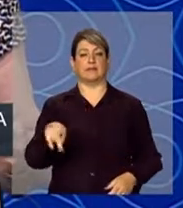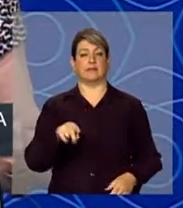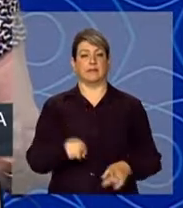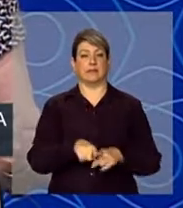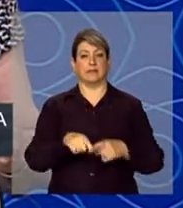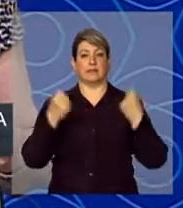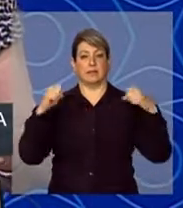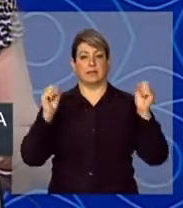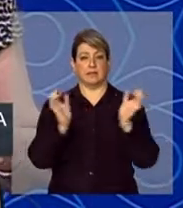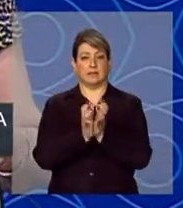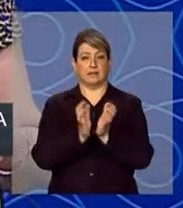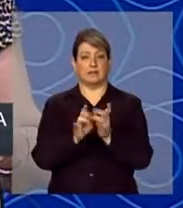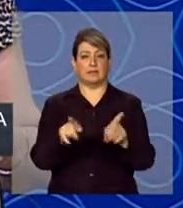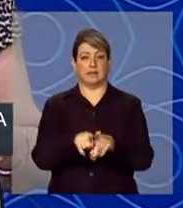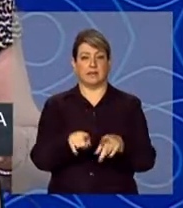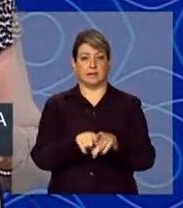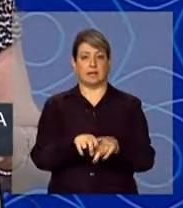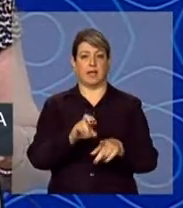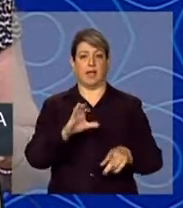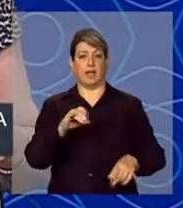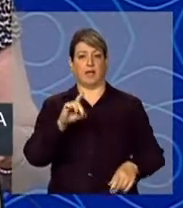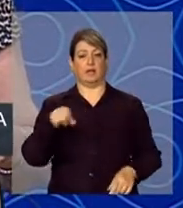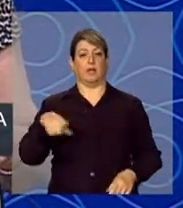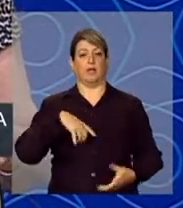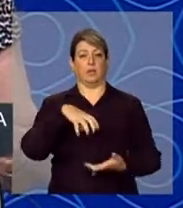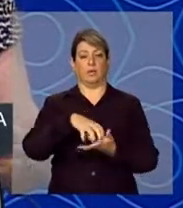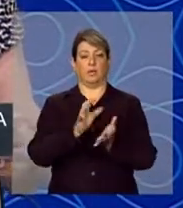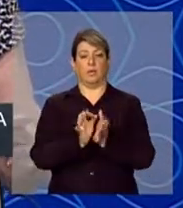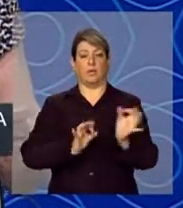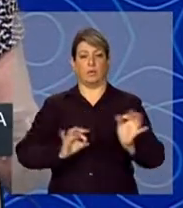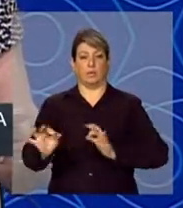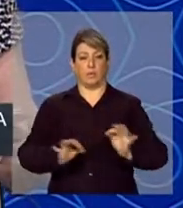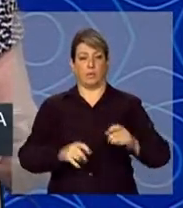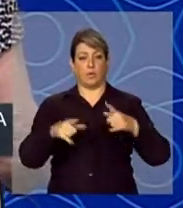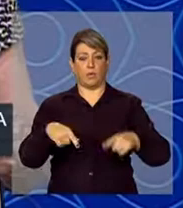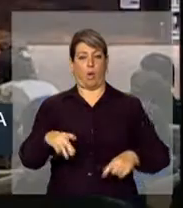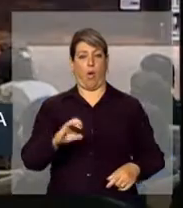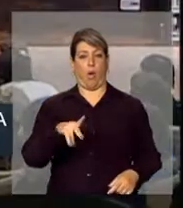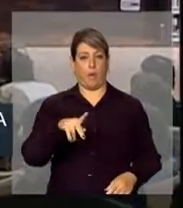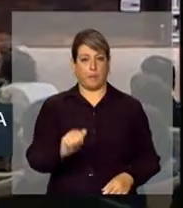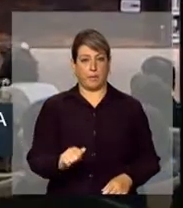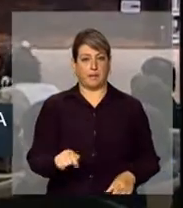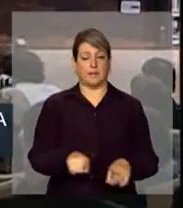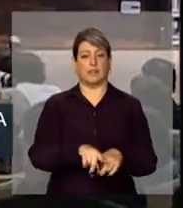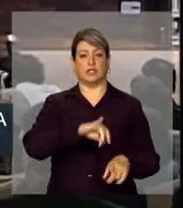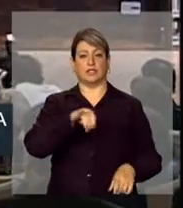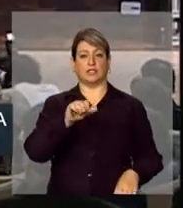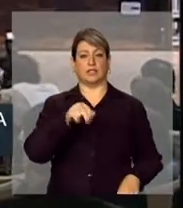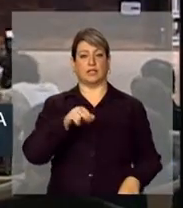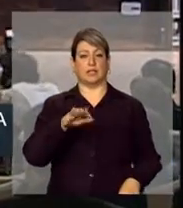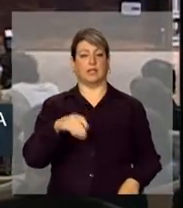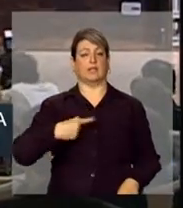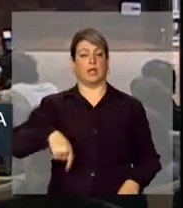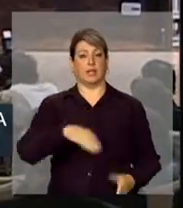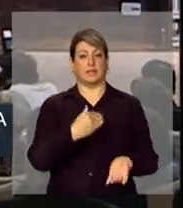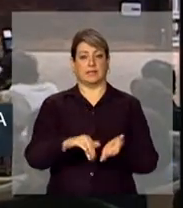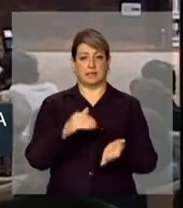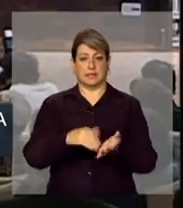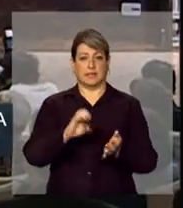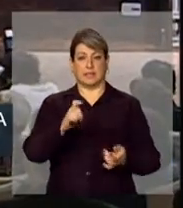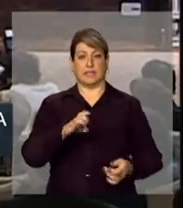do Esporte, Ricardo Tradi, que é do Comitê Organizador Local da Copa, a Janine Pires, nossa secretária